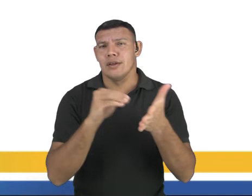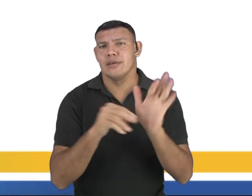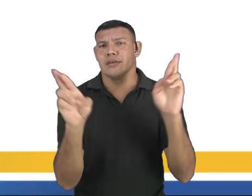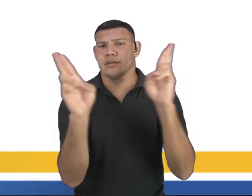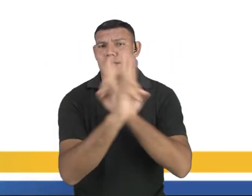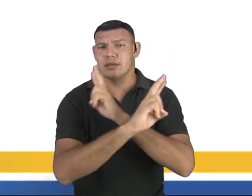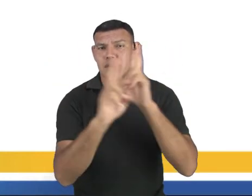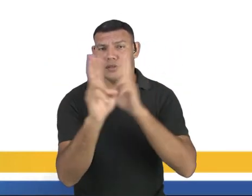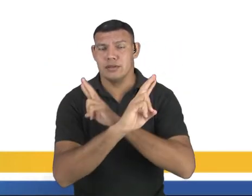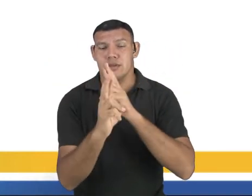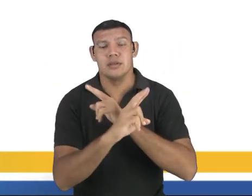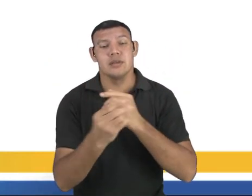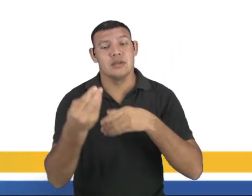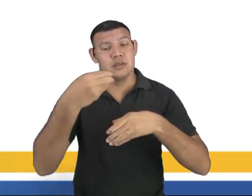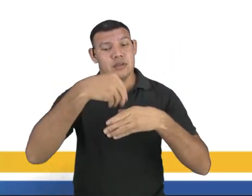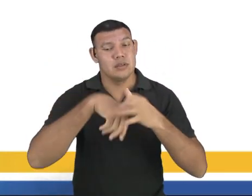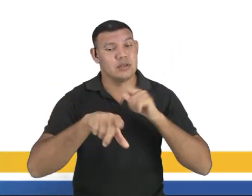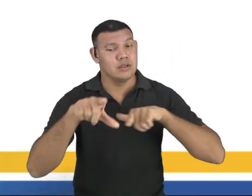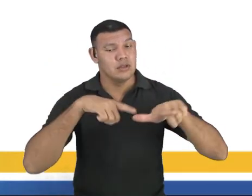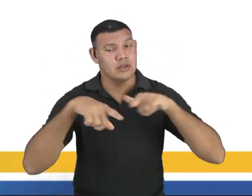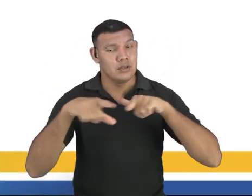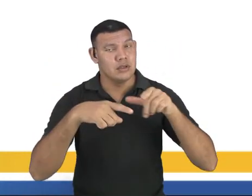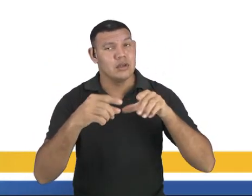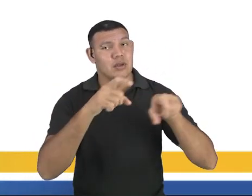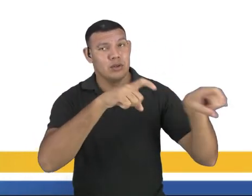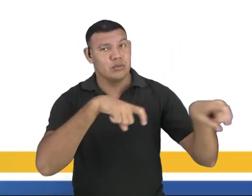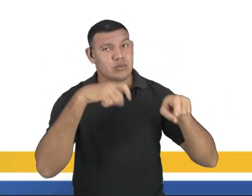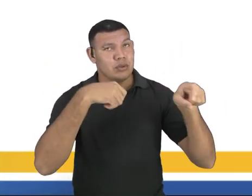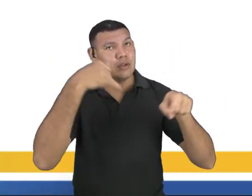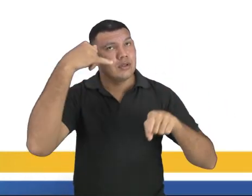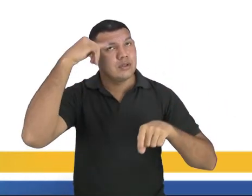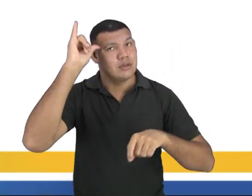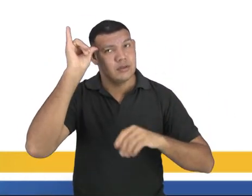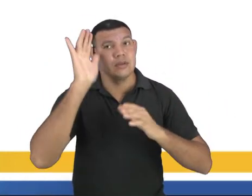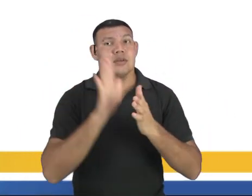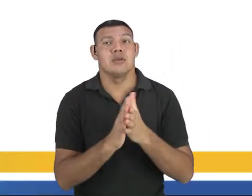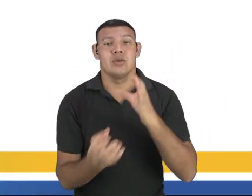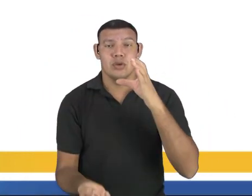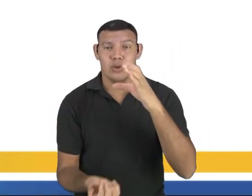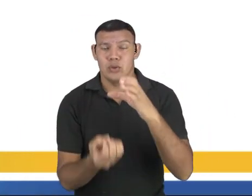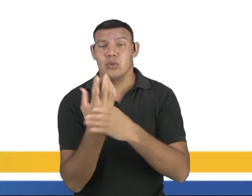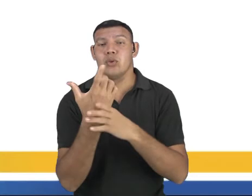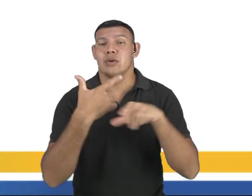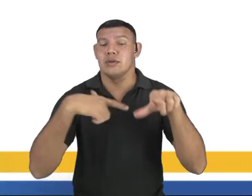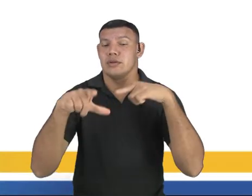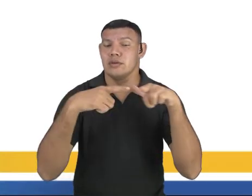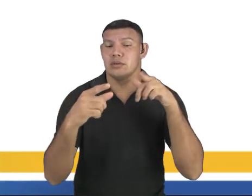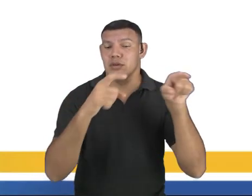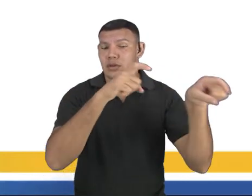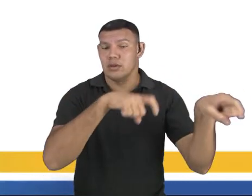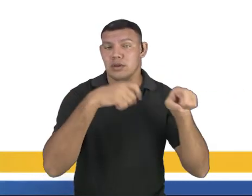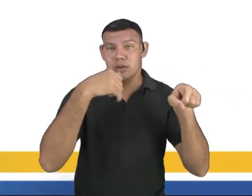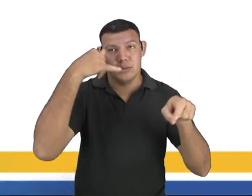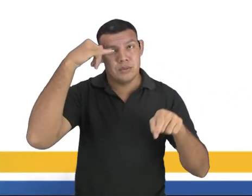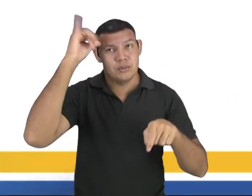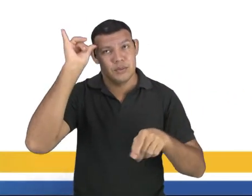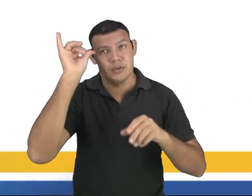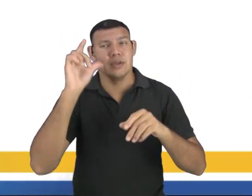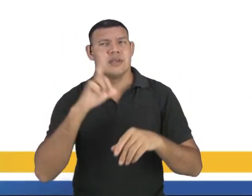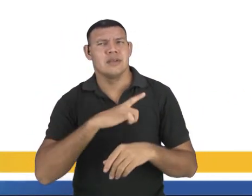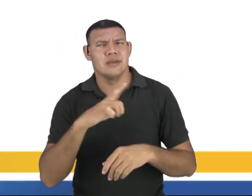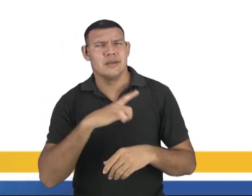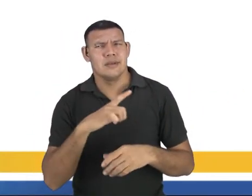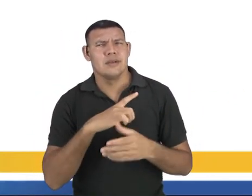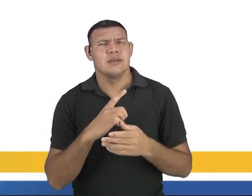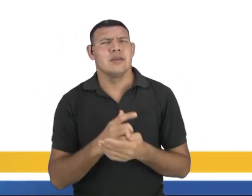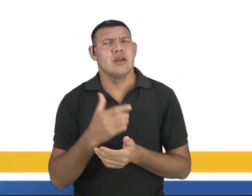relações de trabalho no campo. O aparecimento do trabalho no campo nos versos Que tu mamá